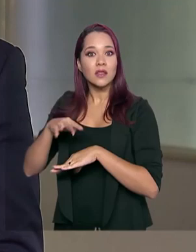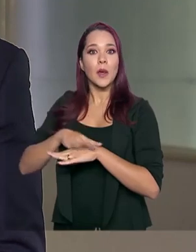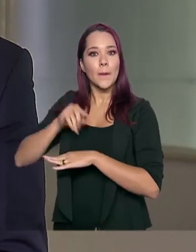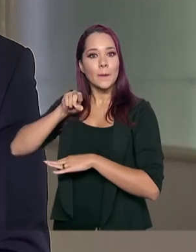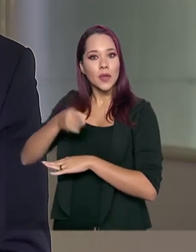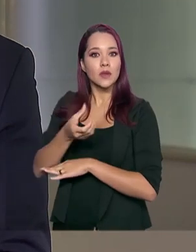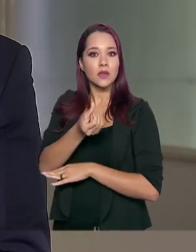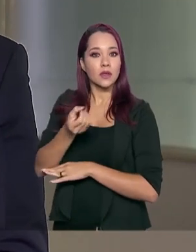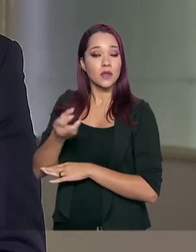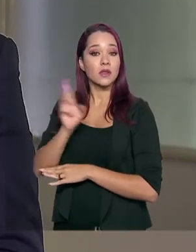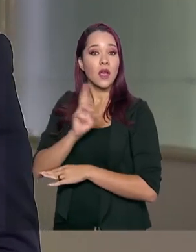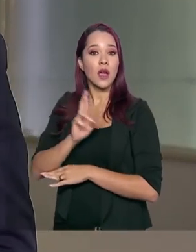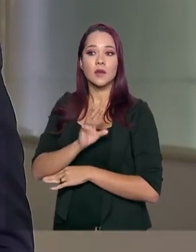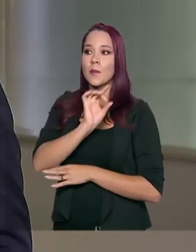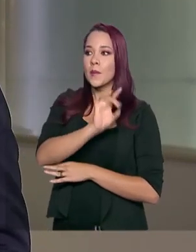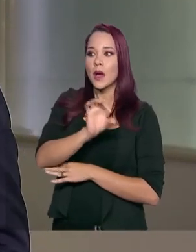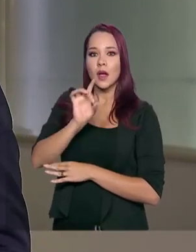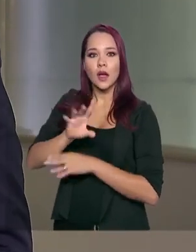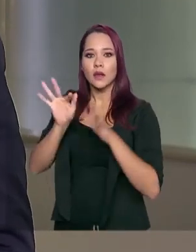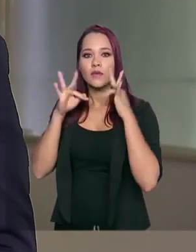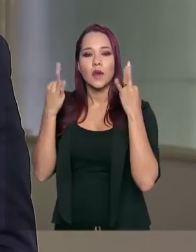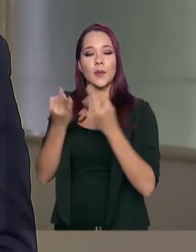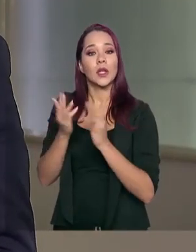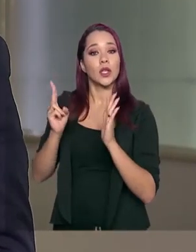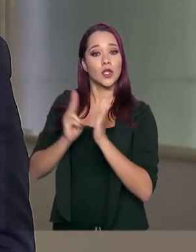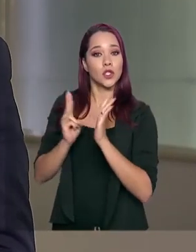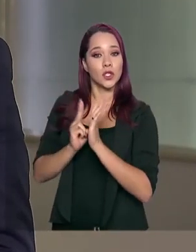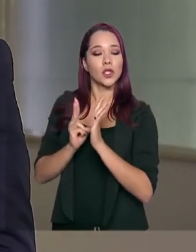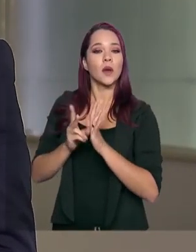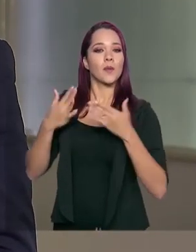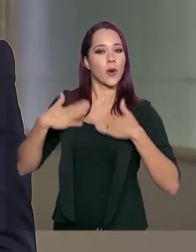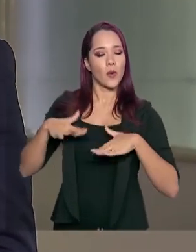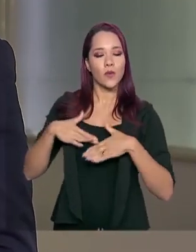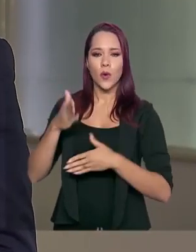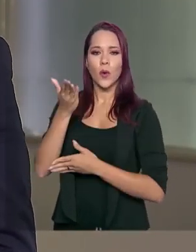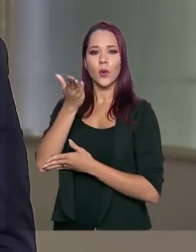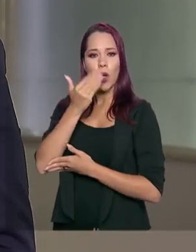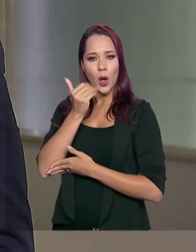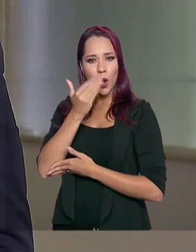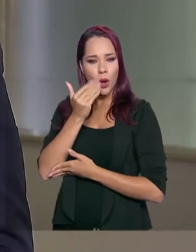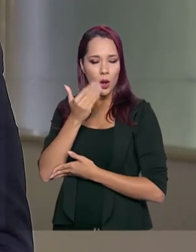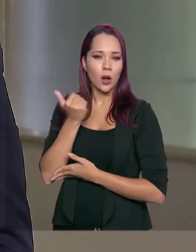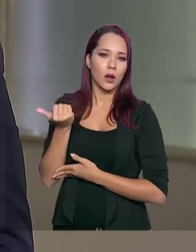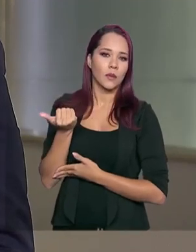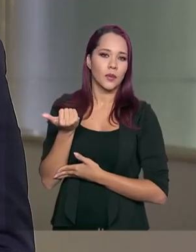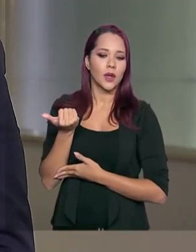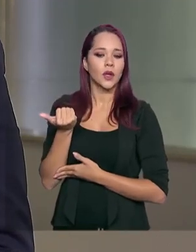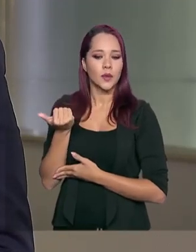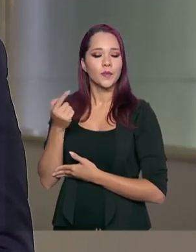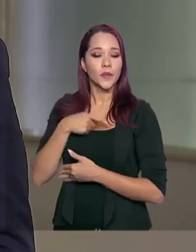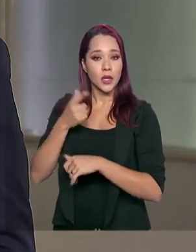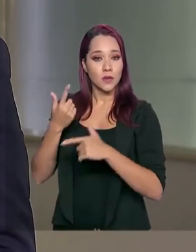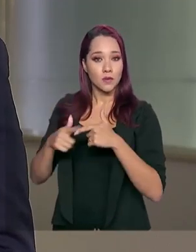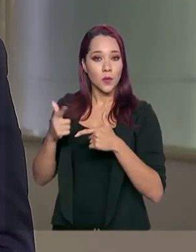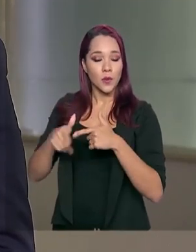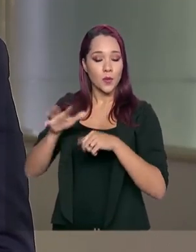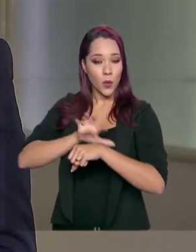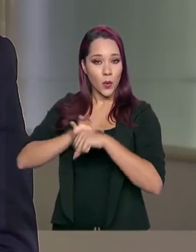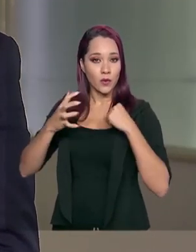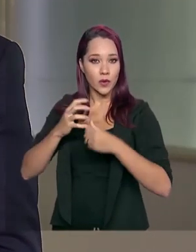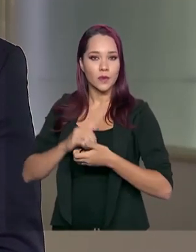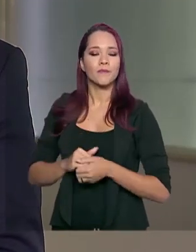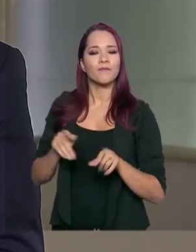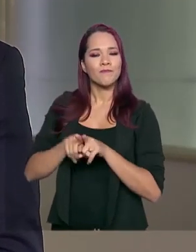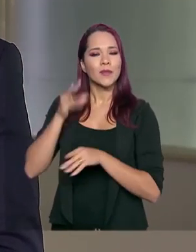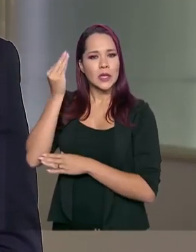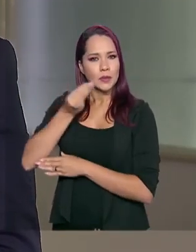.600 a cada família indígena para que passe com conforto alimentar a pandemia do coronavírus. Também temos